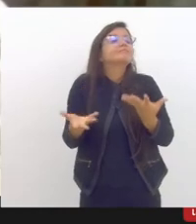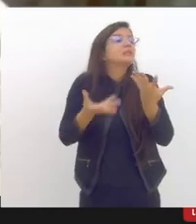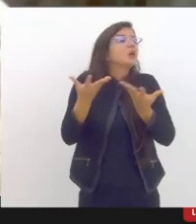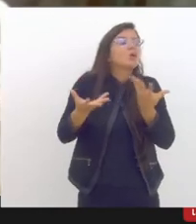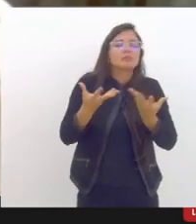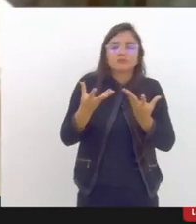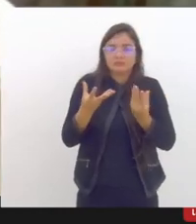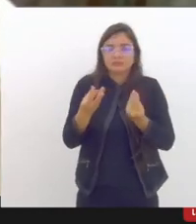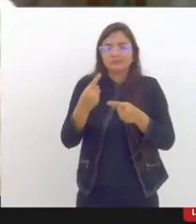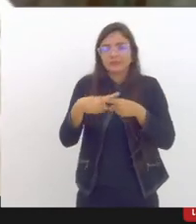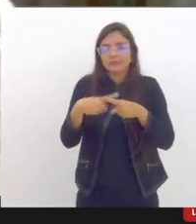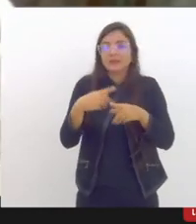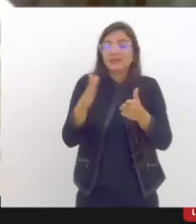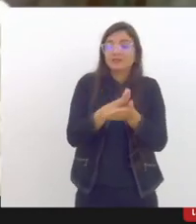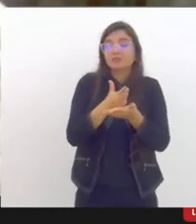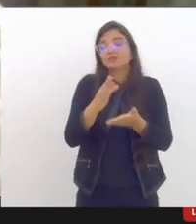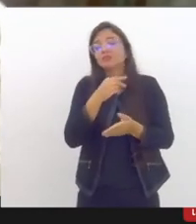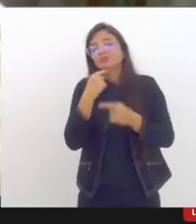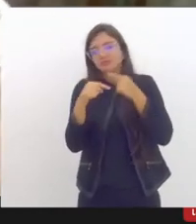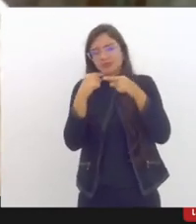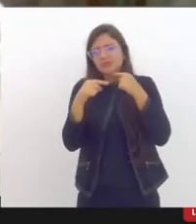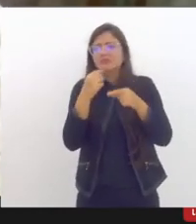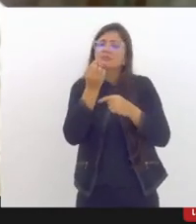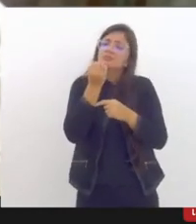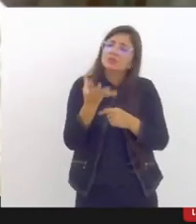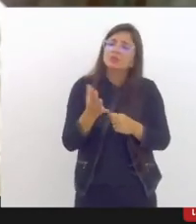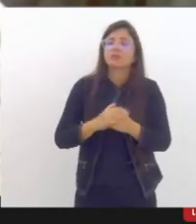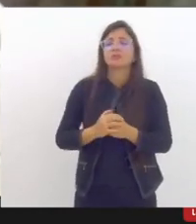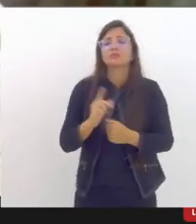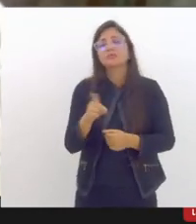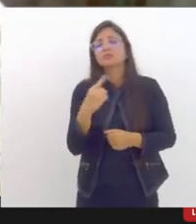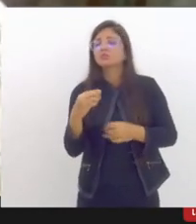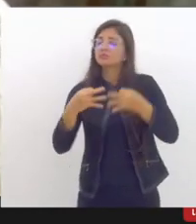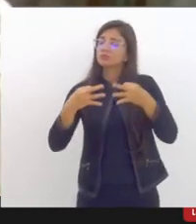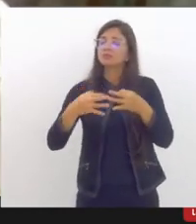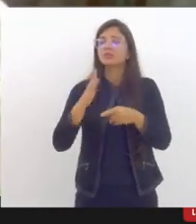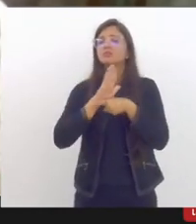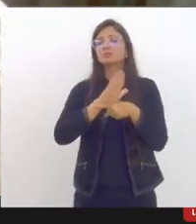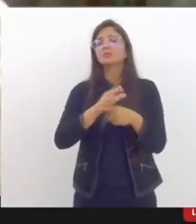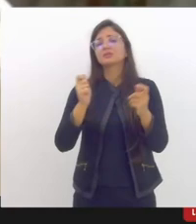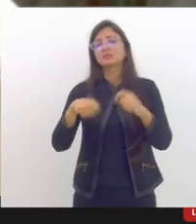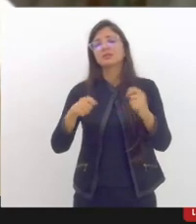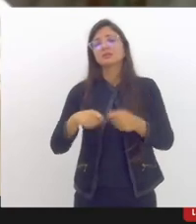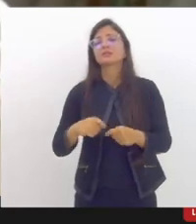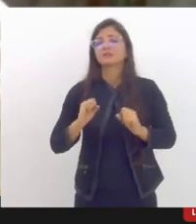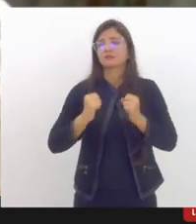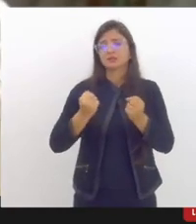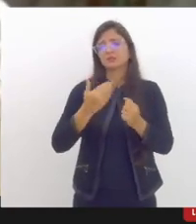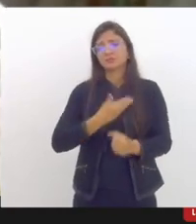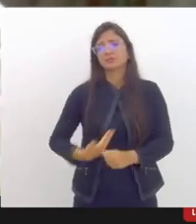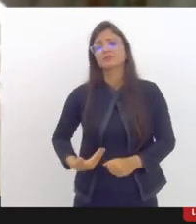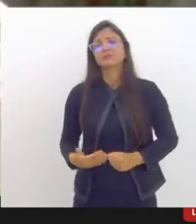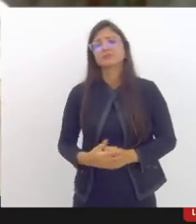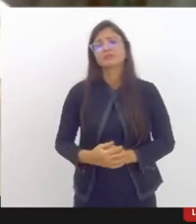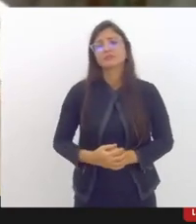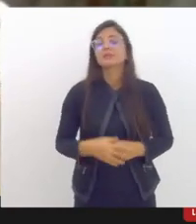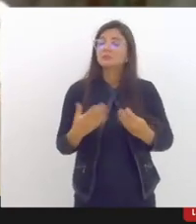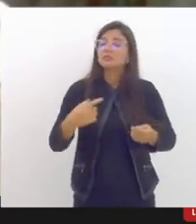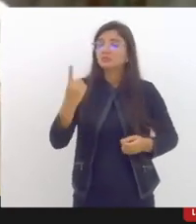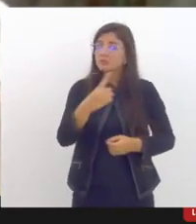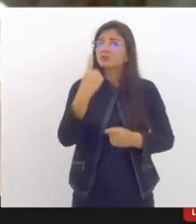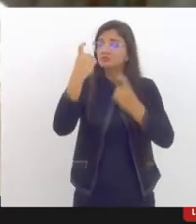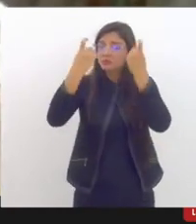esclarecendo também qualquer outras dúvidas que se tivesse assim e havia essa preocupação genuína né da